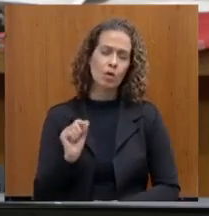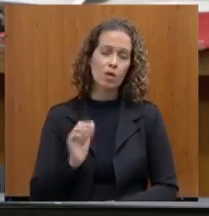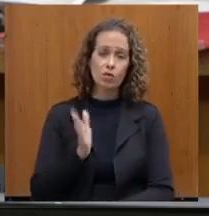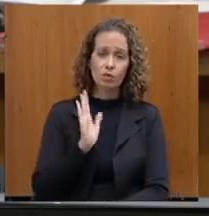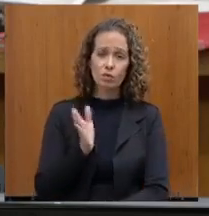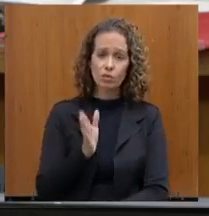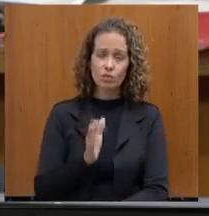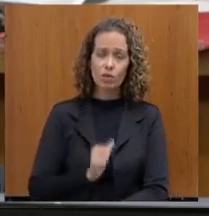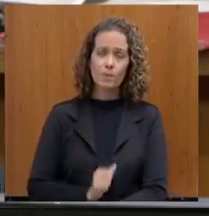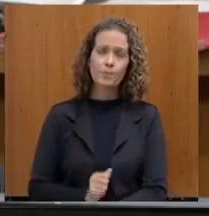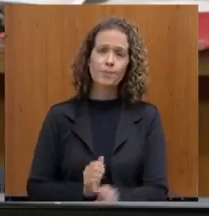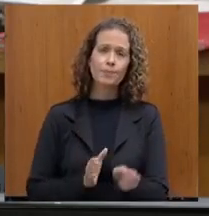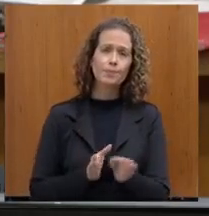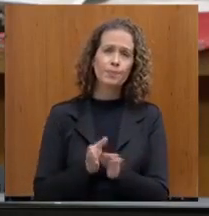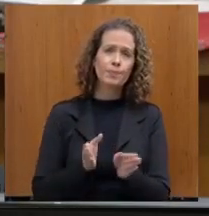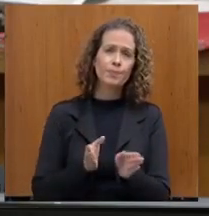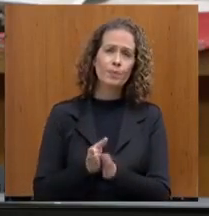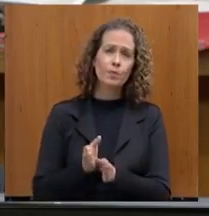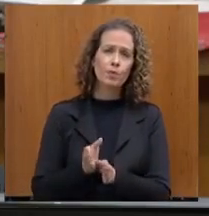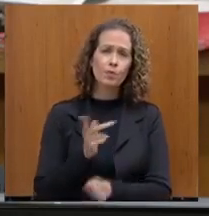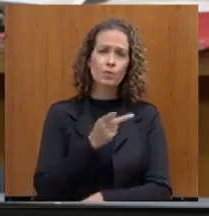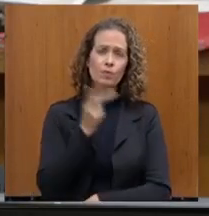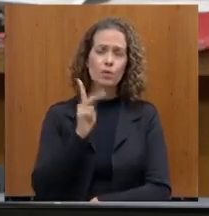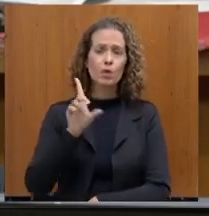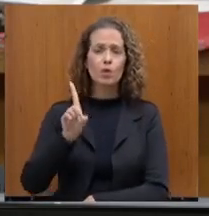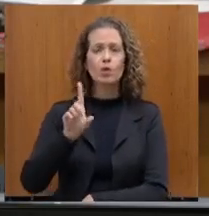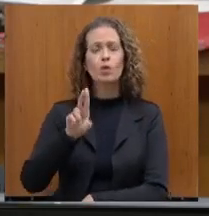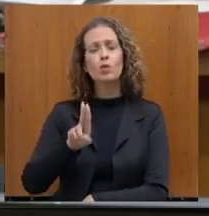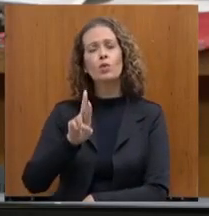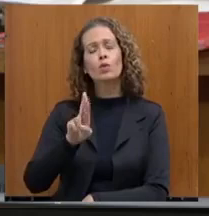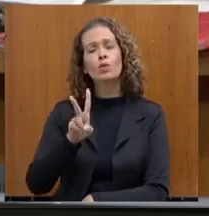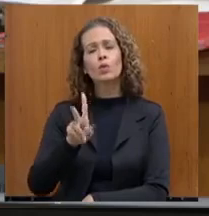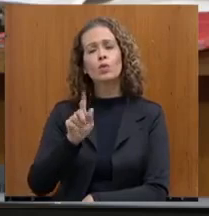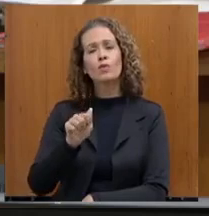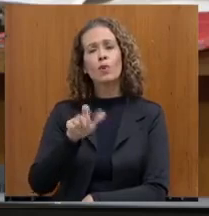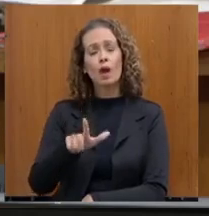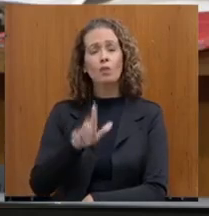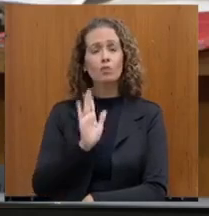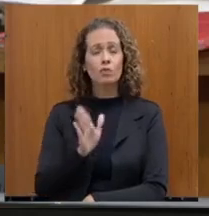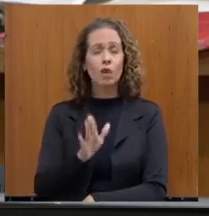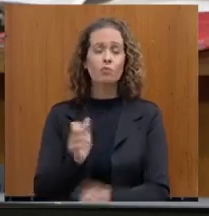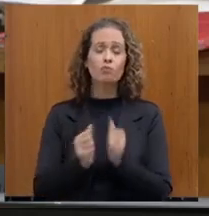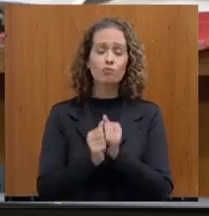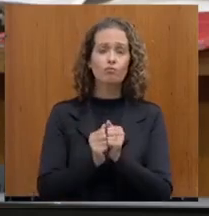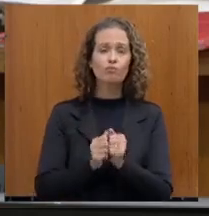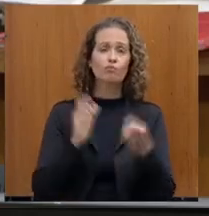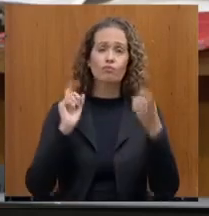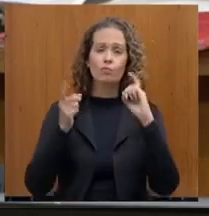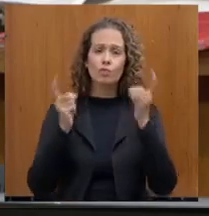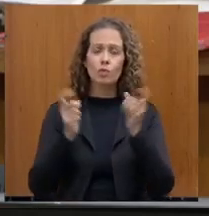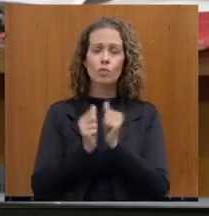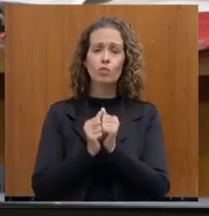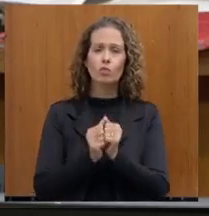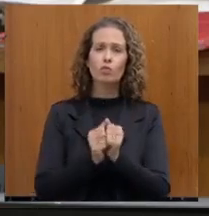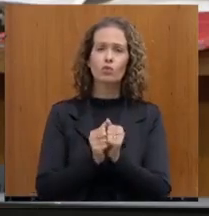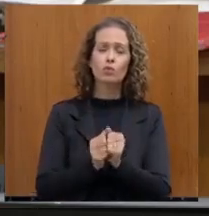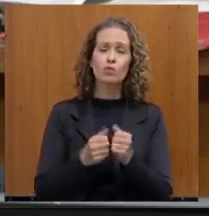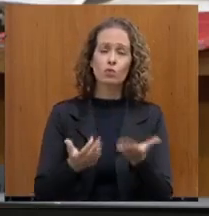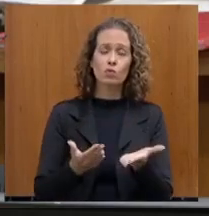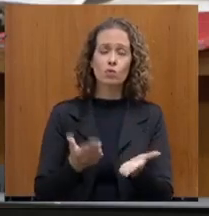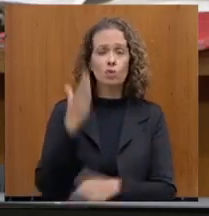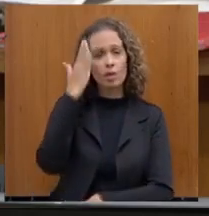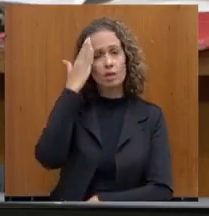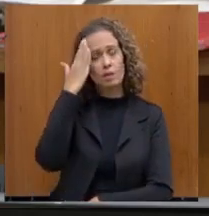conselheiro, se eu não me engano, o conselheiro Durval Ângelo, participou da reunião com a gente, com relação aos filhos da Rancenise, e já